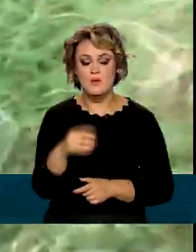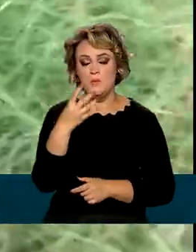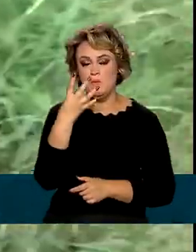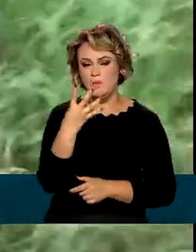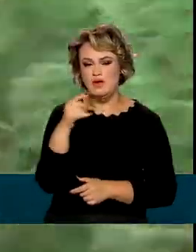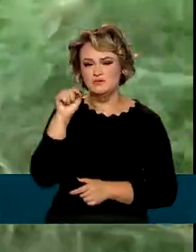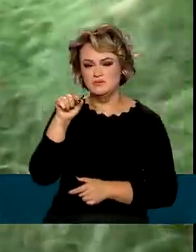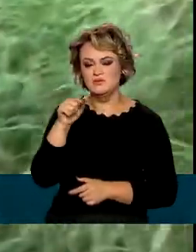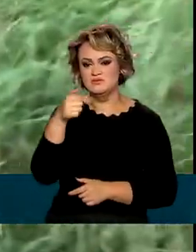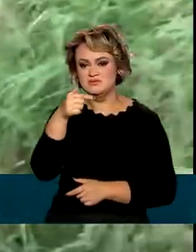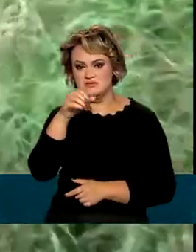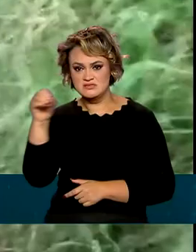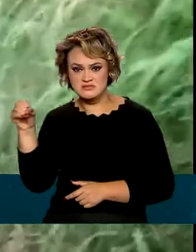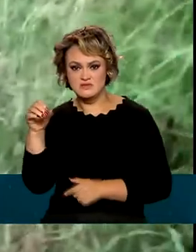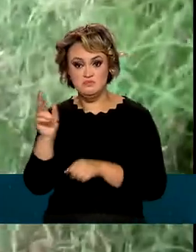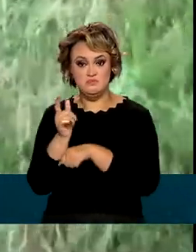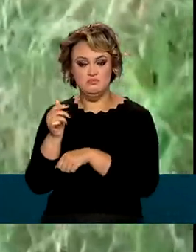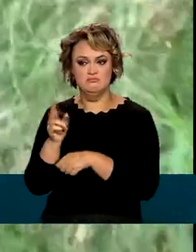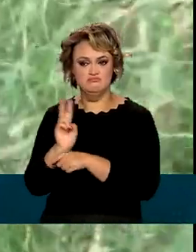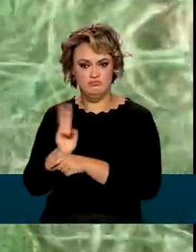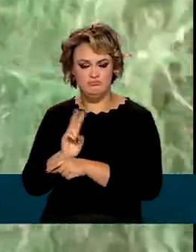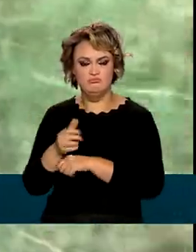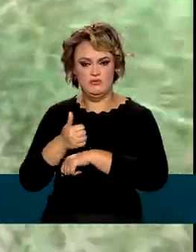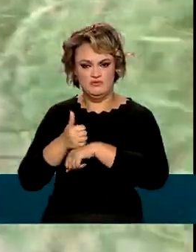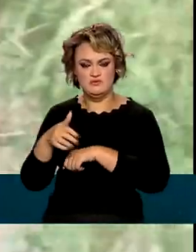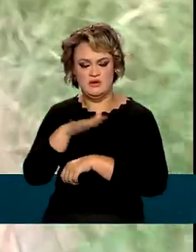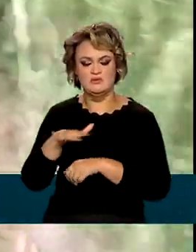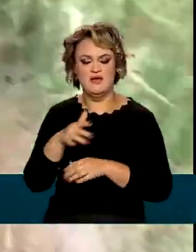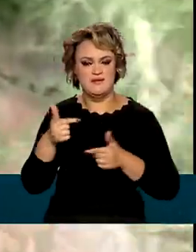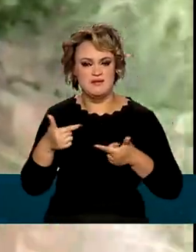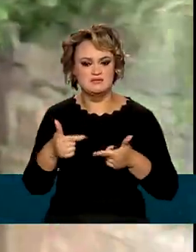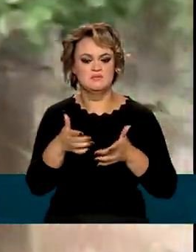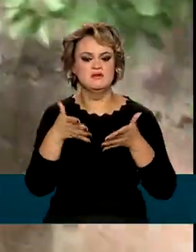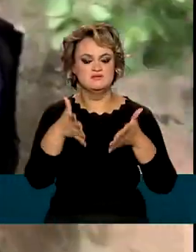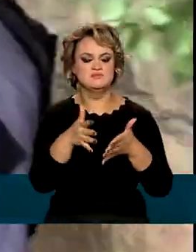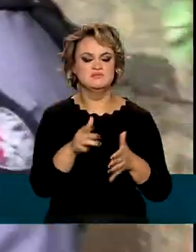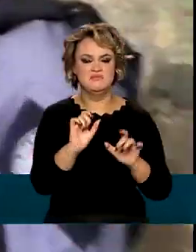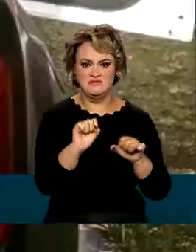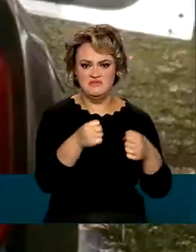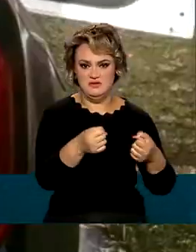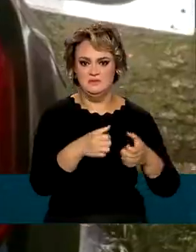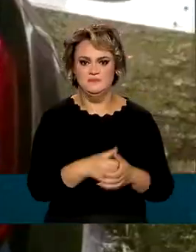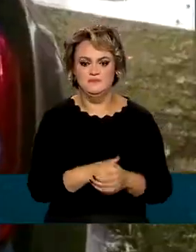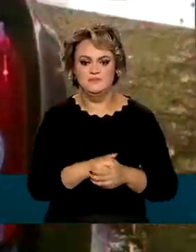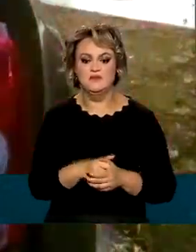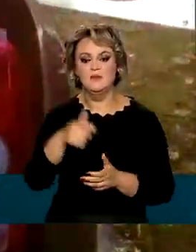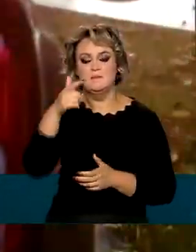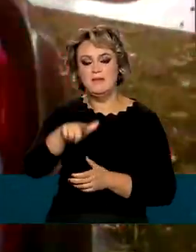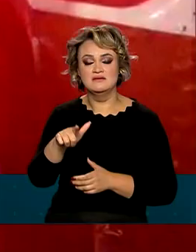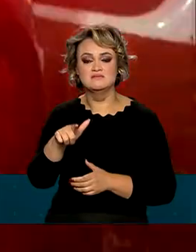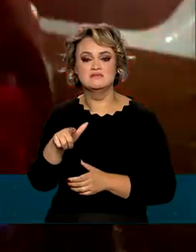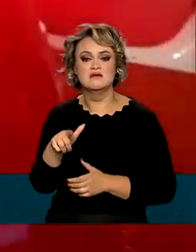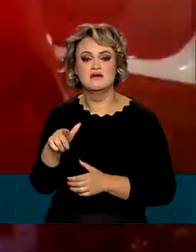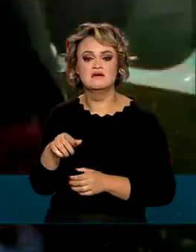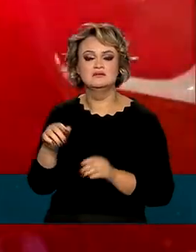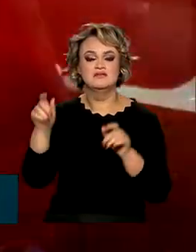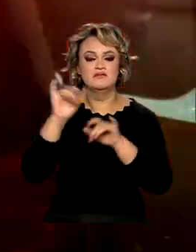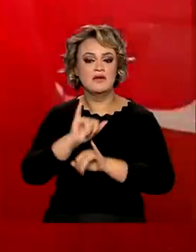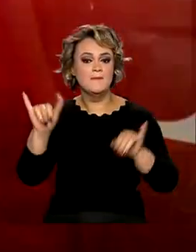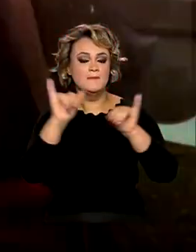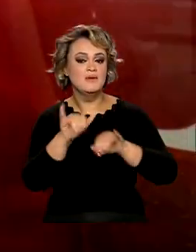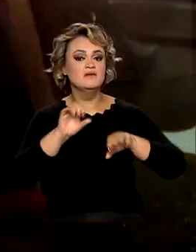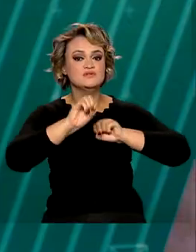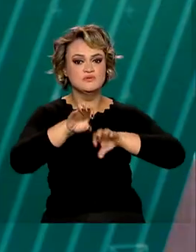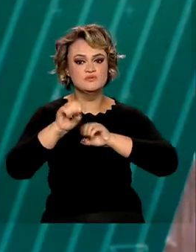profissionais da segurança pública participaram da ação. Durante a operação, também foram realizadas campanhas